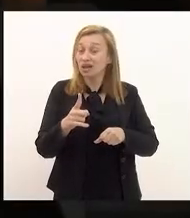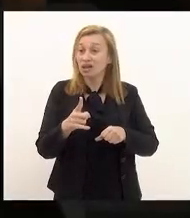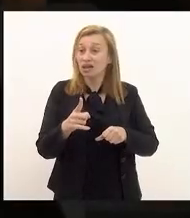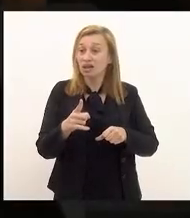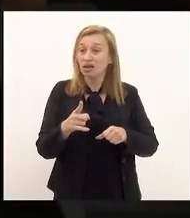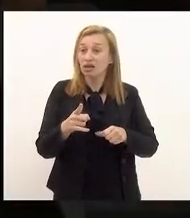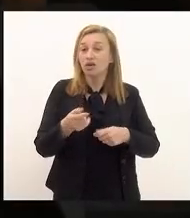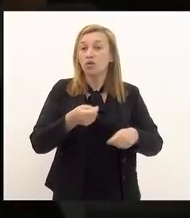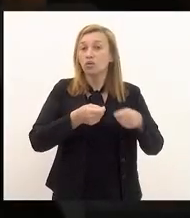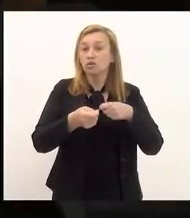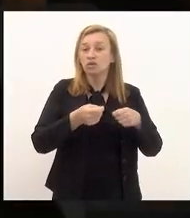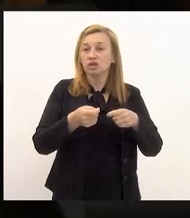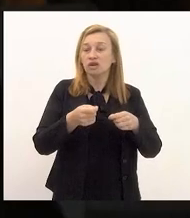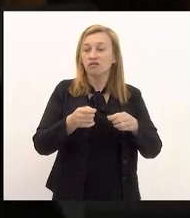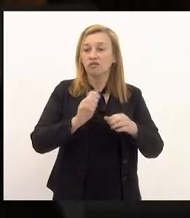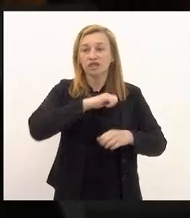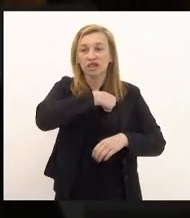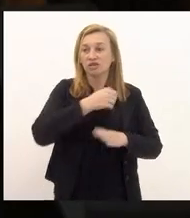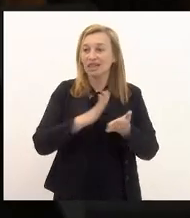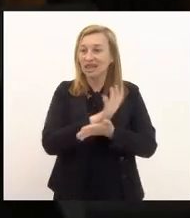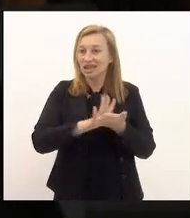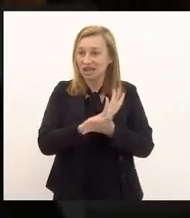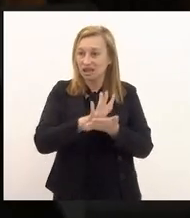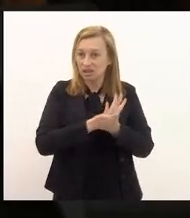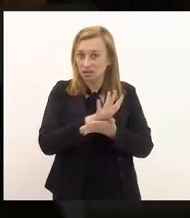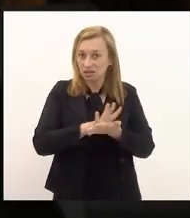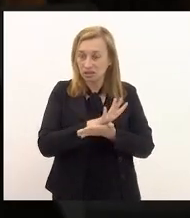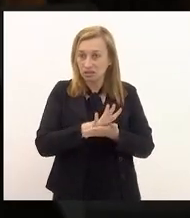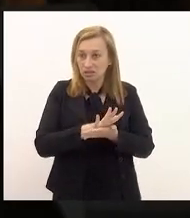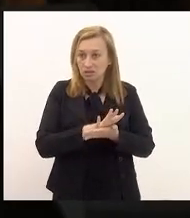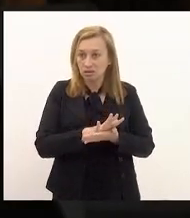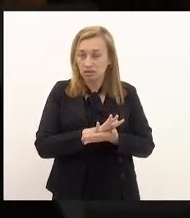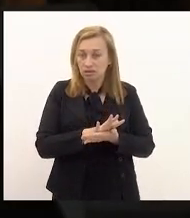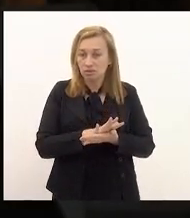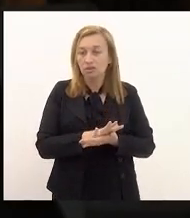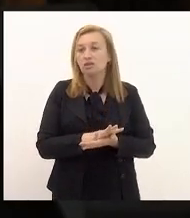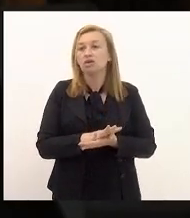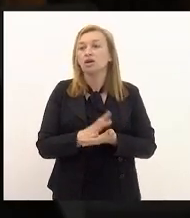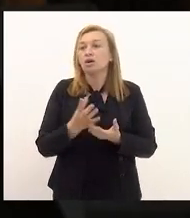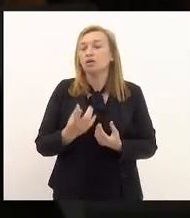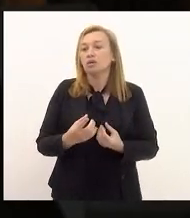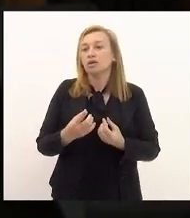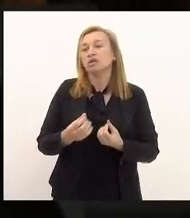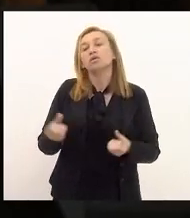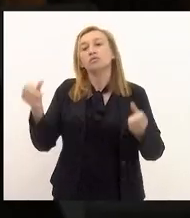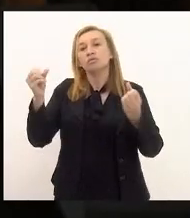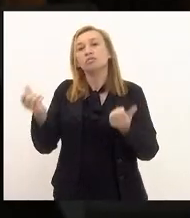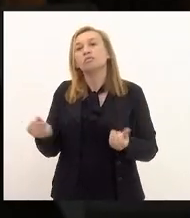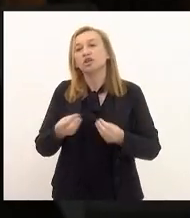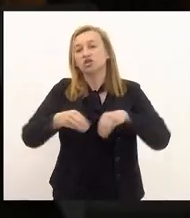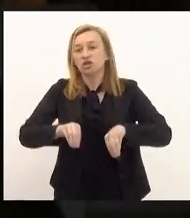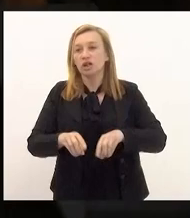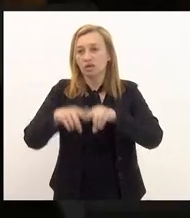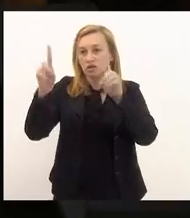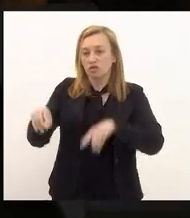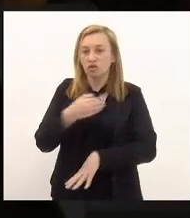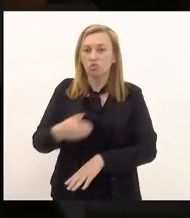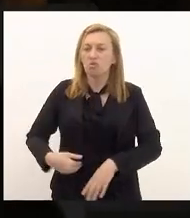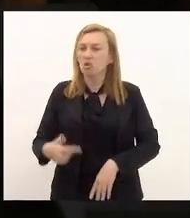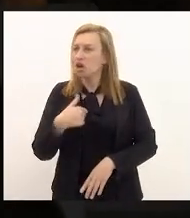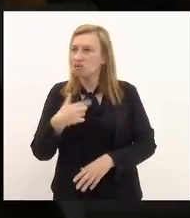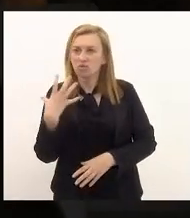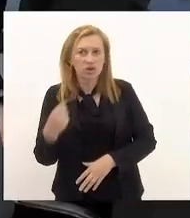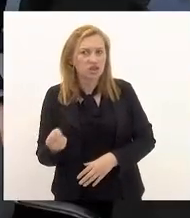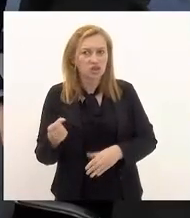ao cabo acaba fazendo roer a corda romper a corda do lado do serviço público do lado das servidoras do lado dos servidores não contem comigo para esse